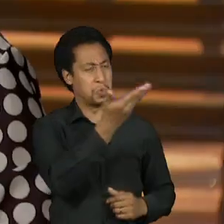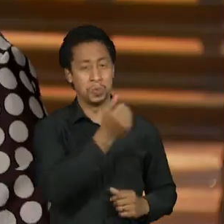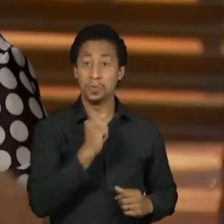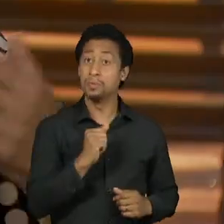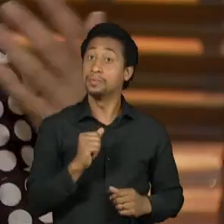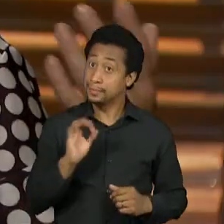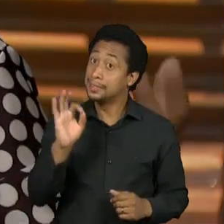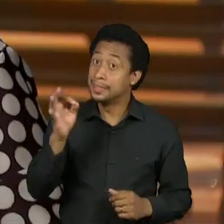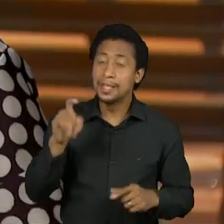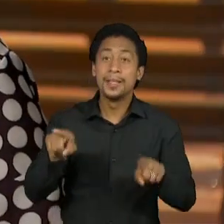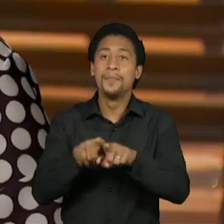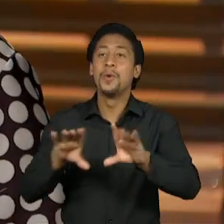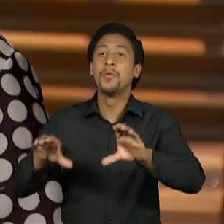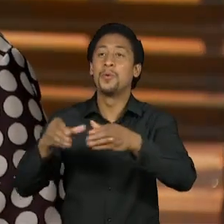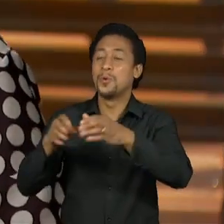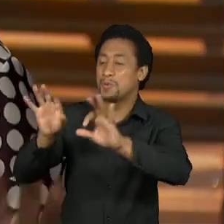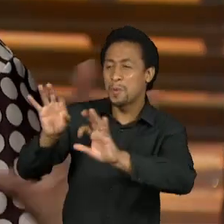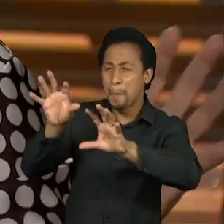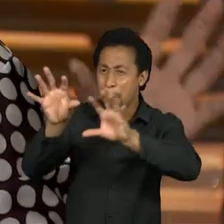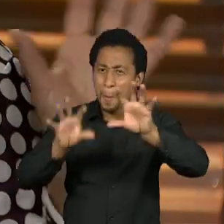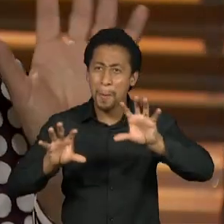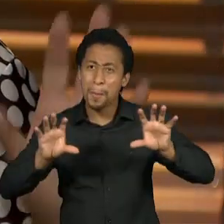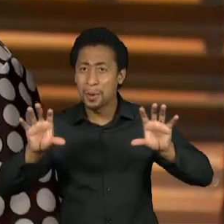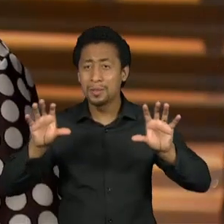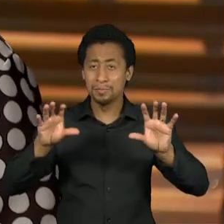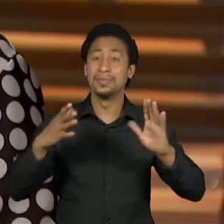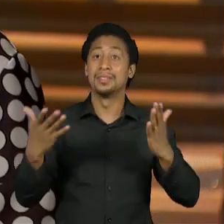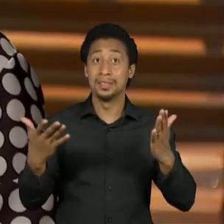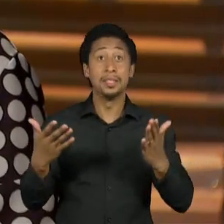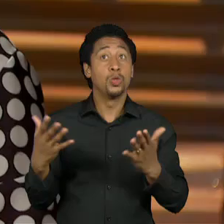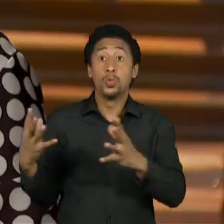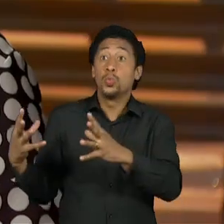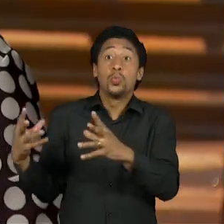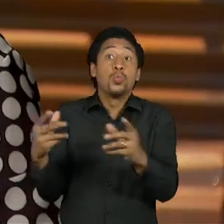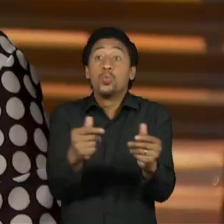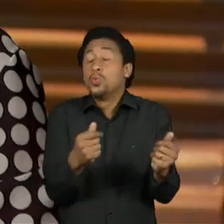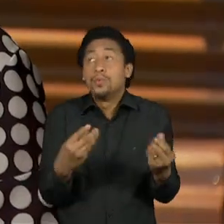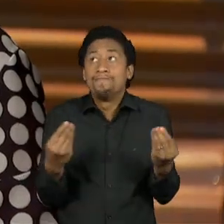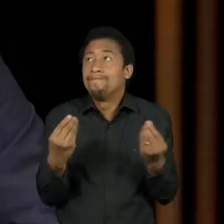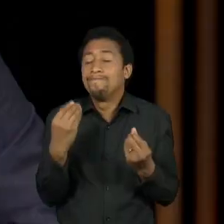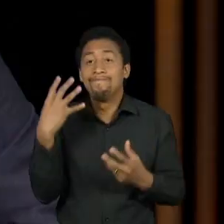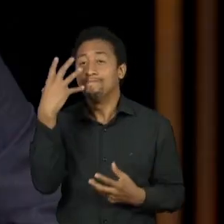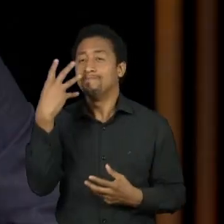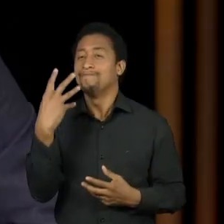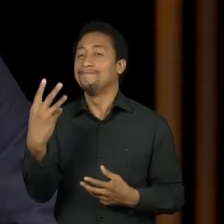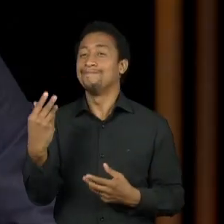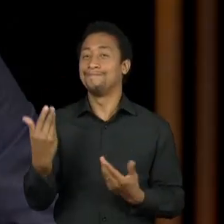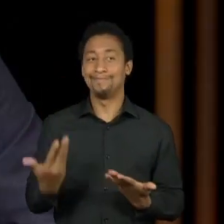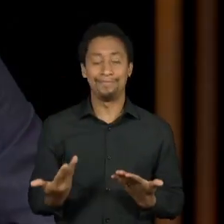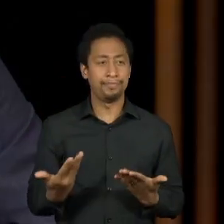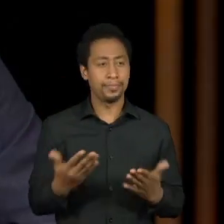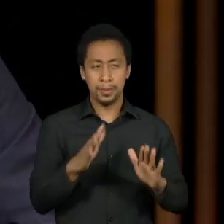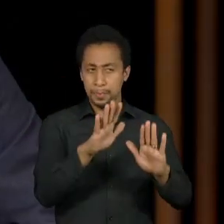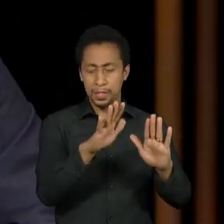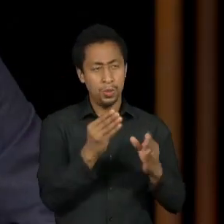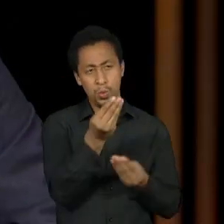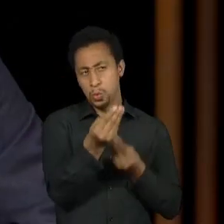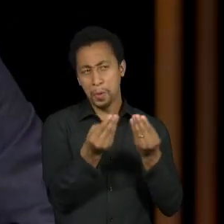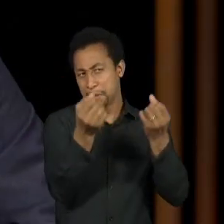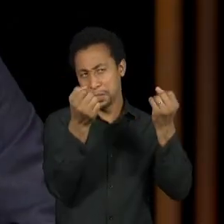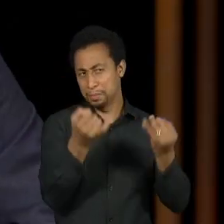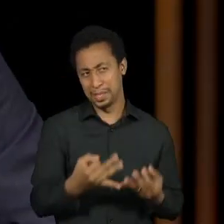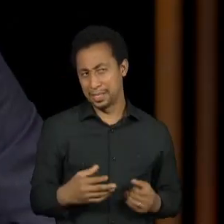Gardim. a cenografia também. Maravilhoso. Tudo, tudo foi um encantamento, né? Agora, como que a gente explica o sucesso? gente